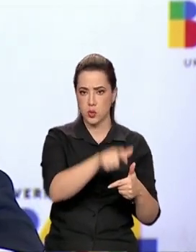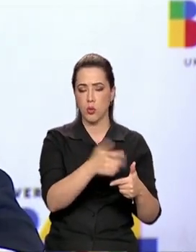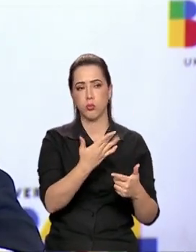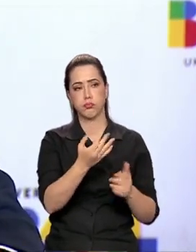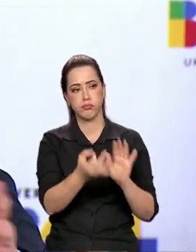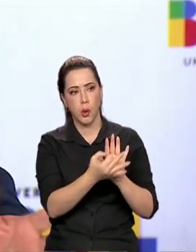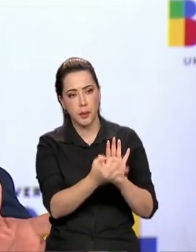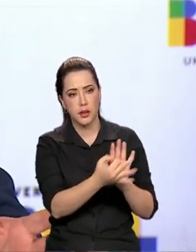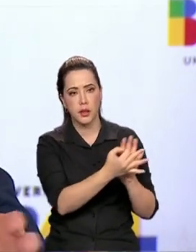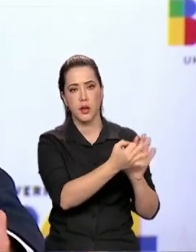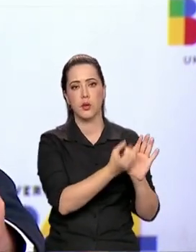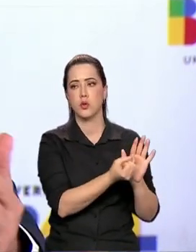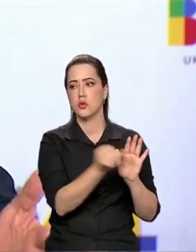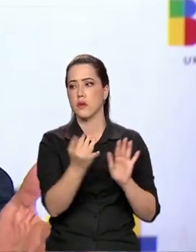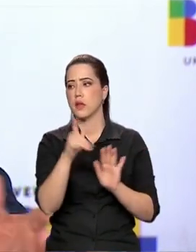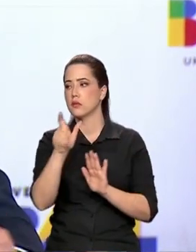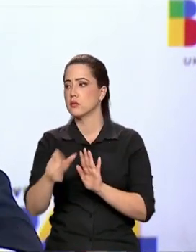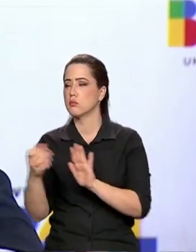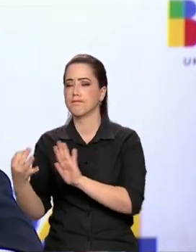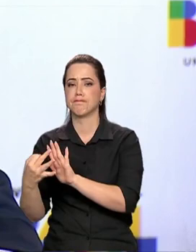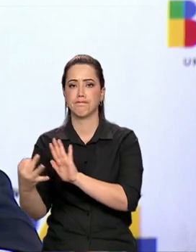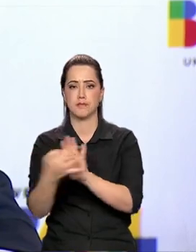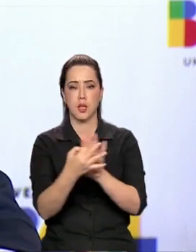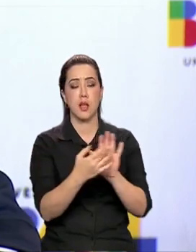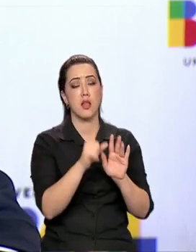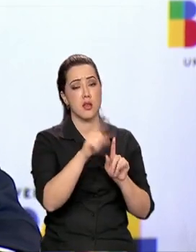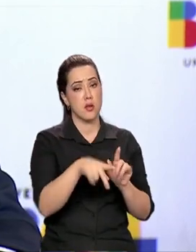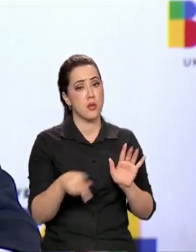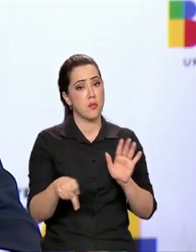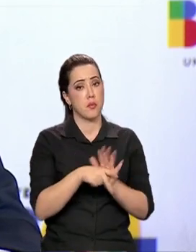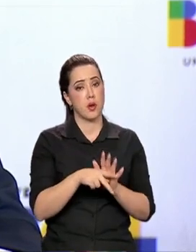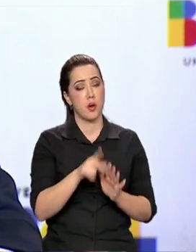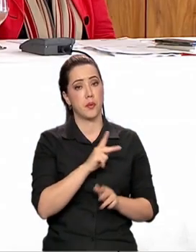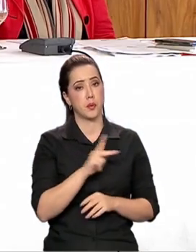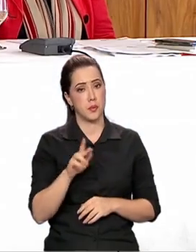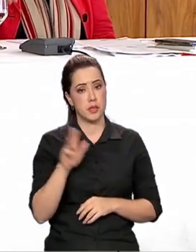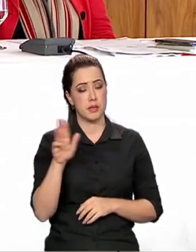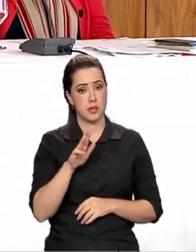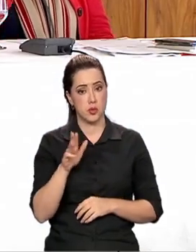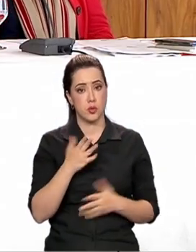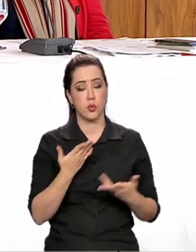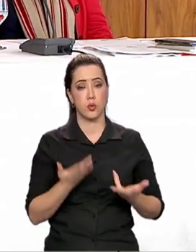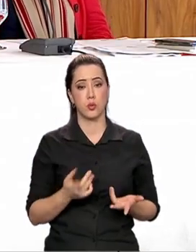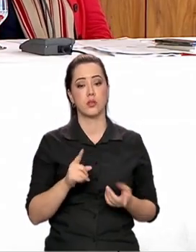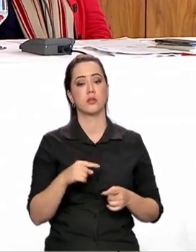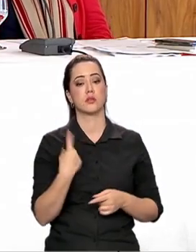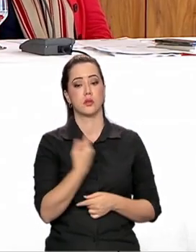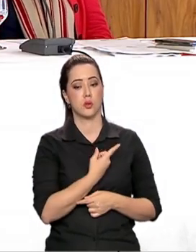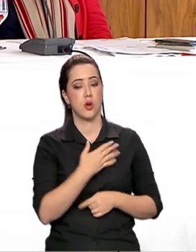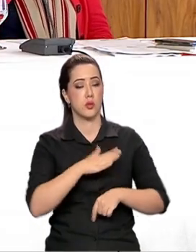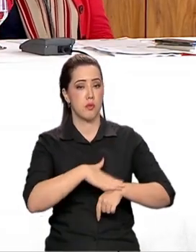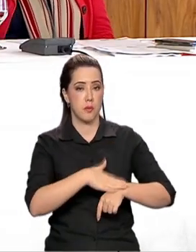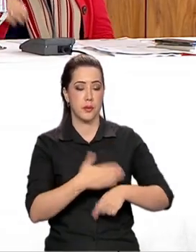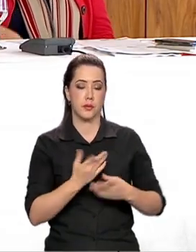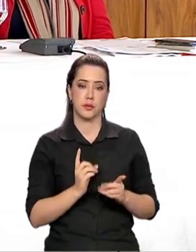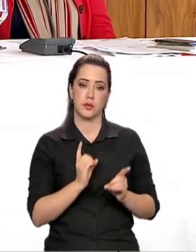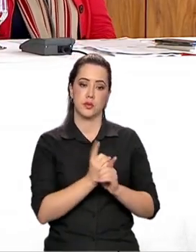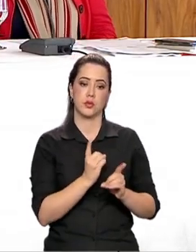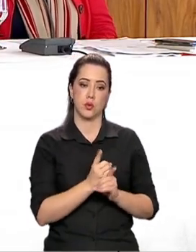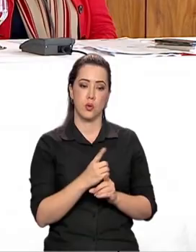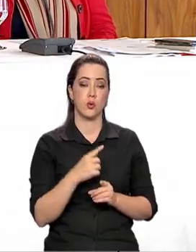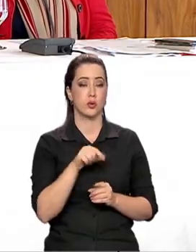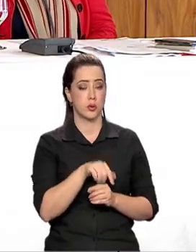posicionamento de vários atores, são conselheiros e conselheiras do presidente da República. Para nós é sempre um momento de encontro para que